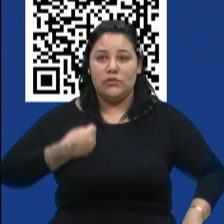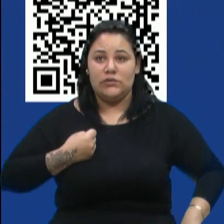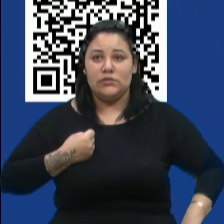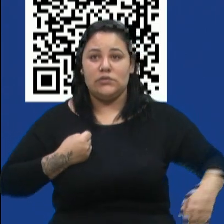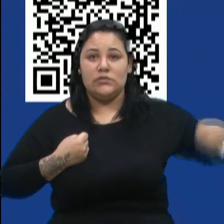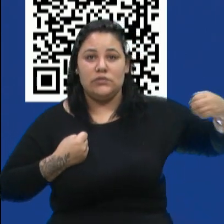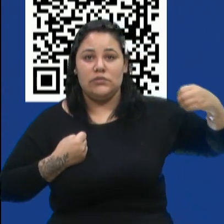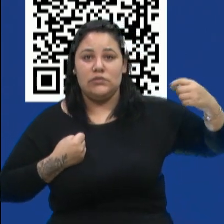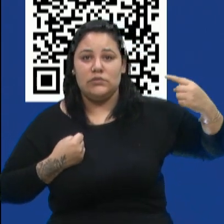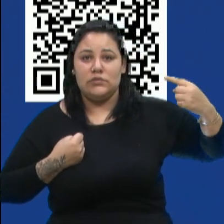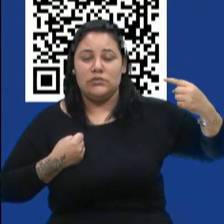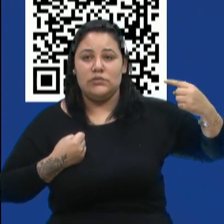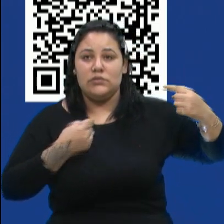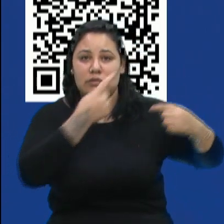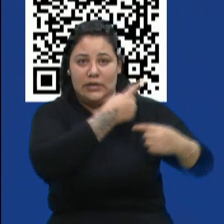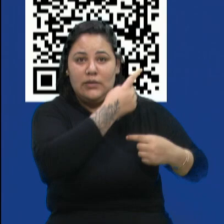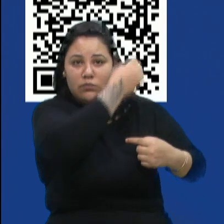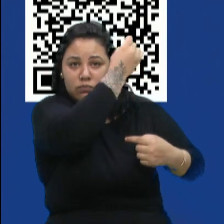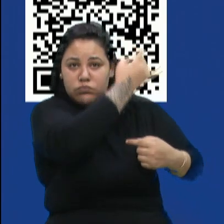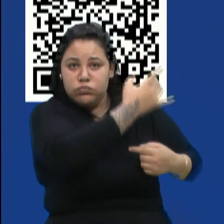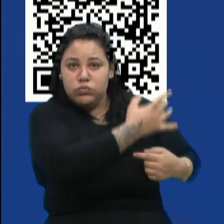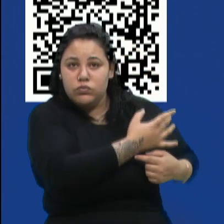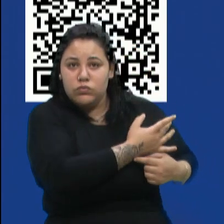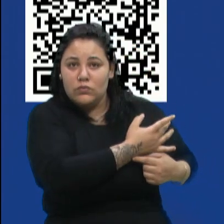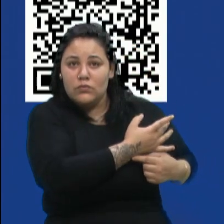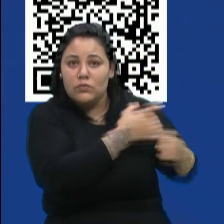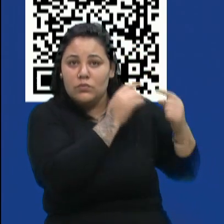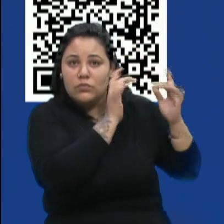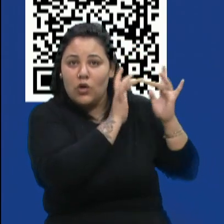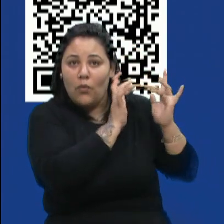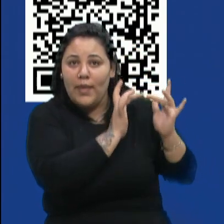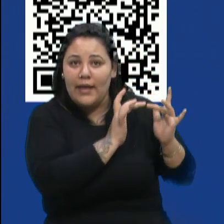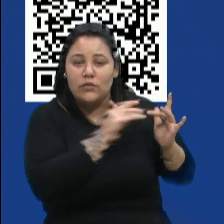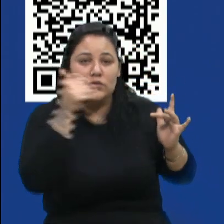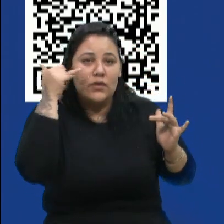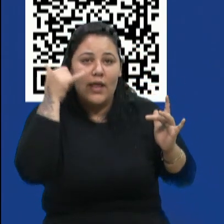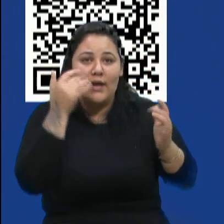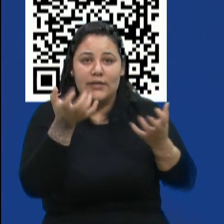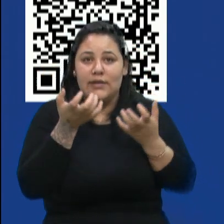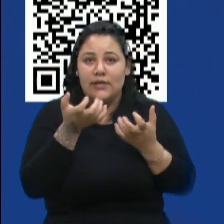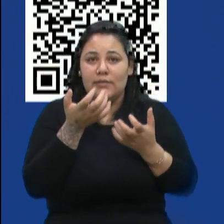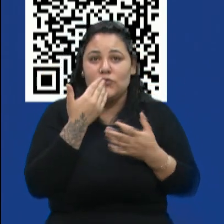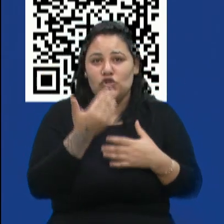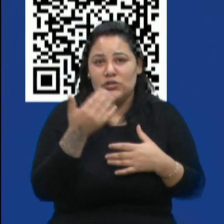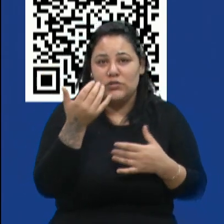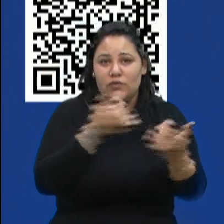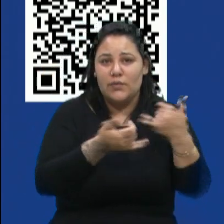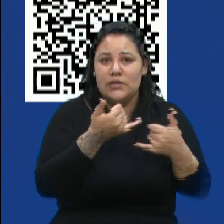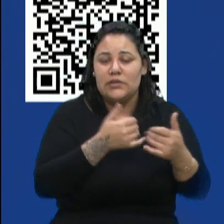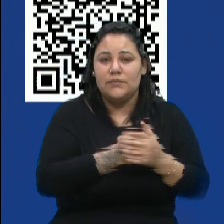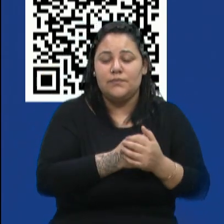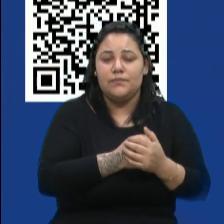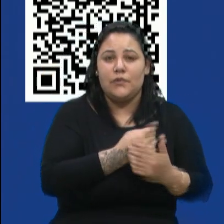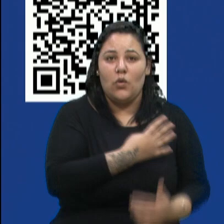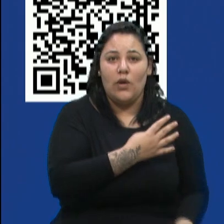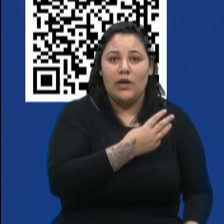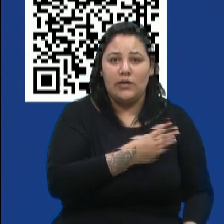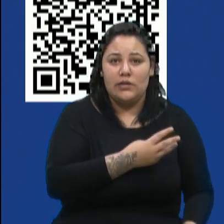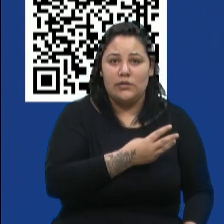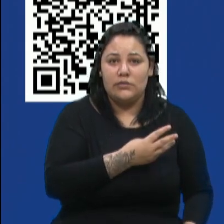gente possa, as pessoas queiram mais informações sobre essas próteses, é o telefone 43